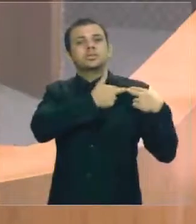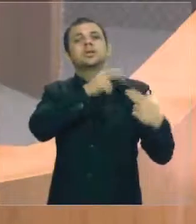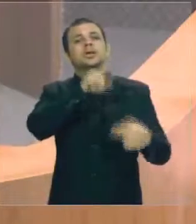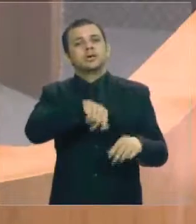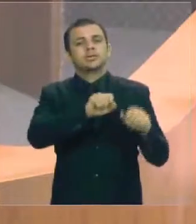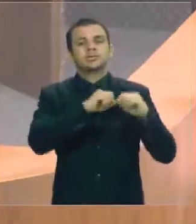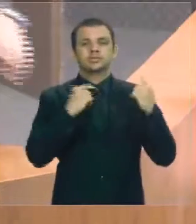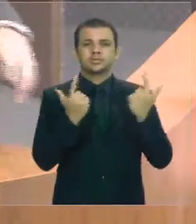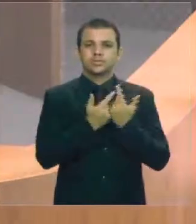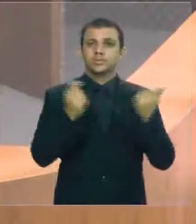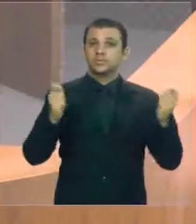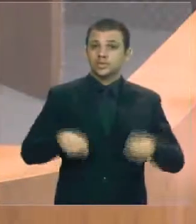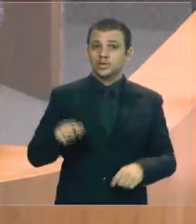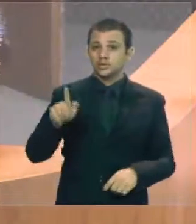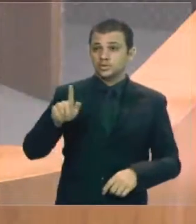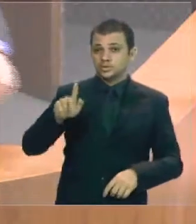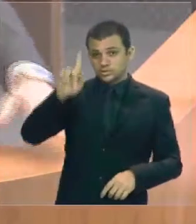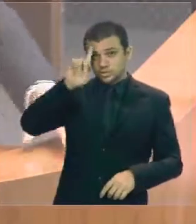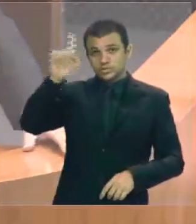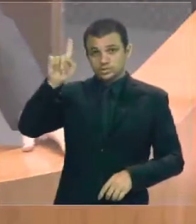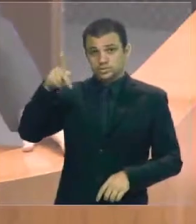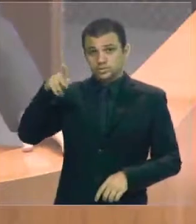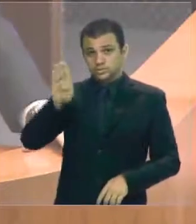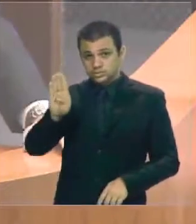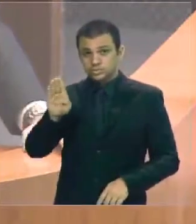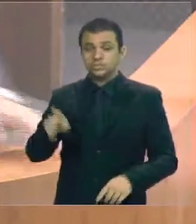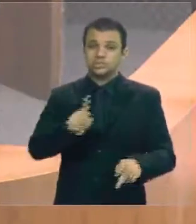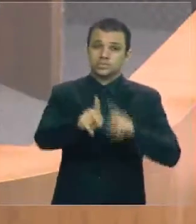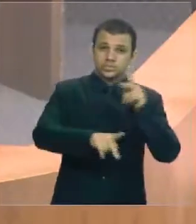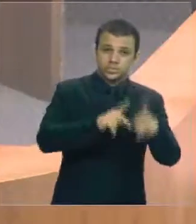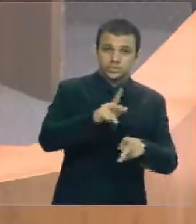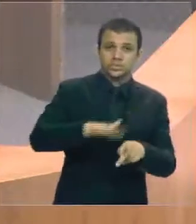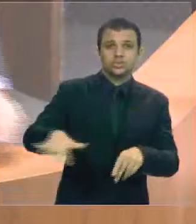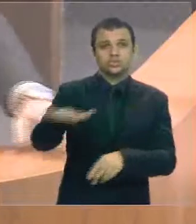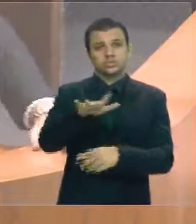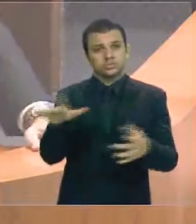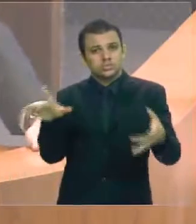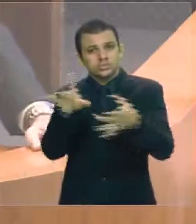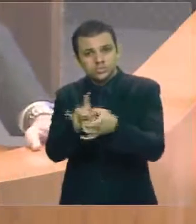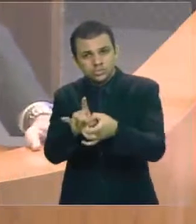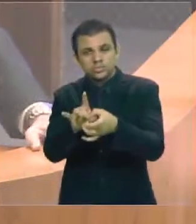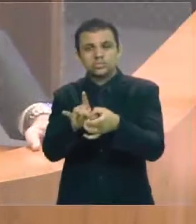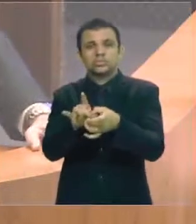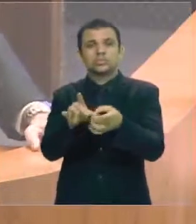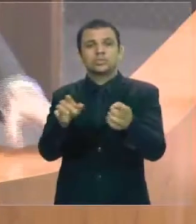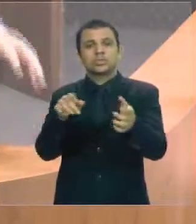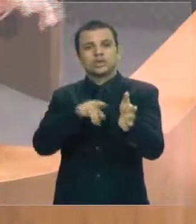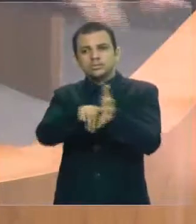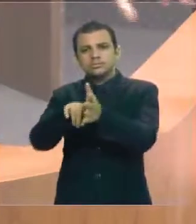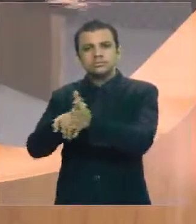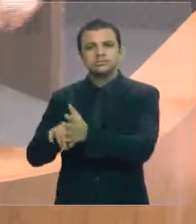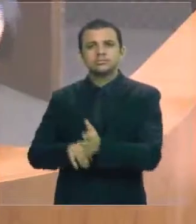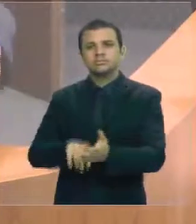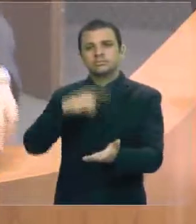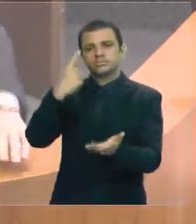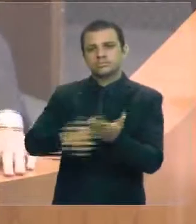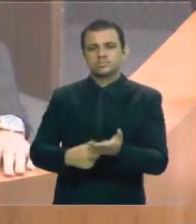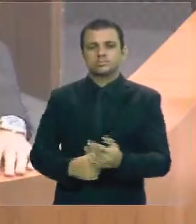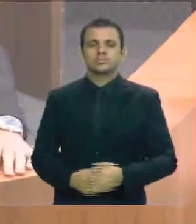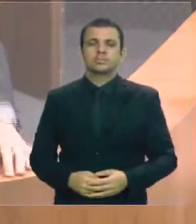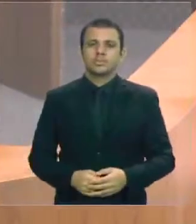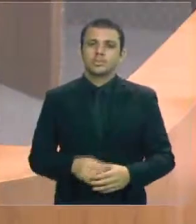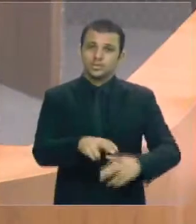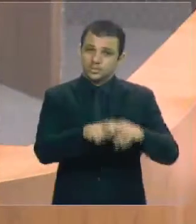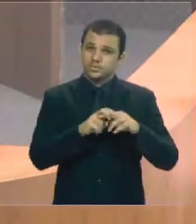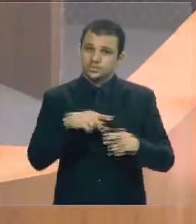entre a população, colocando e analisando toda essa situação. Então é por isso que nós vamos avançar nesse sentido. Nós temos o apoio do presidente da